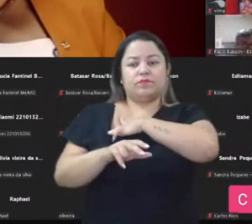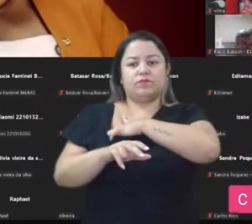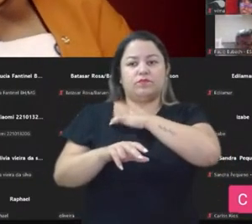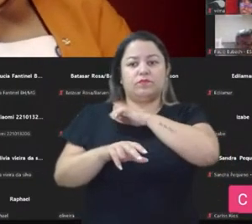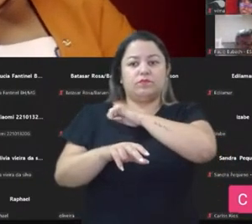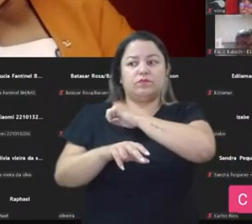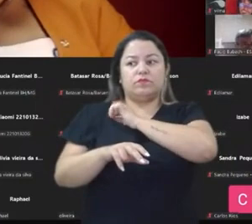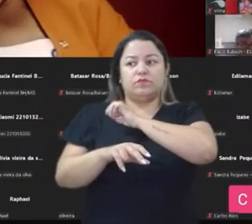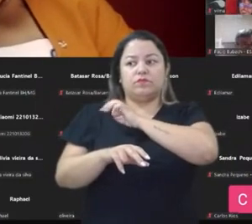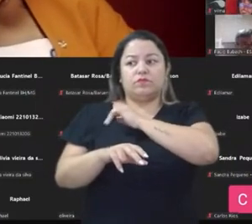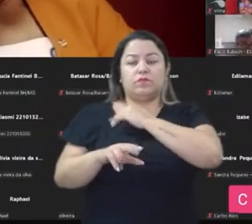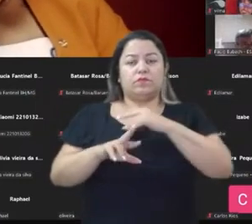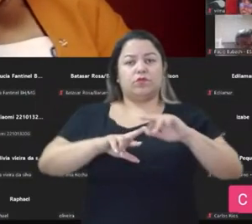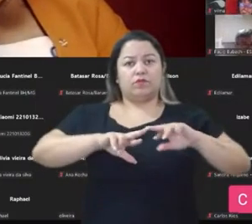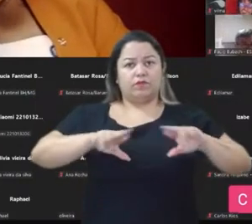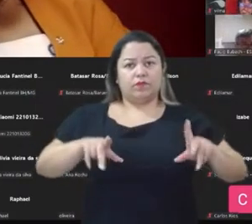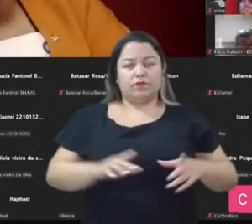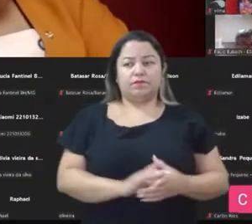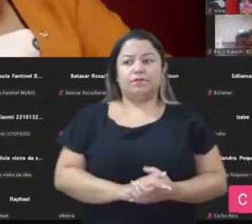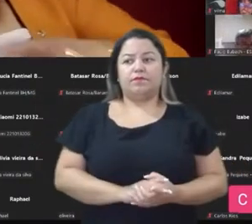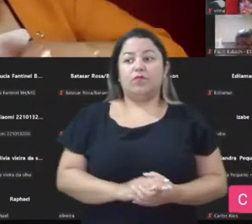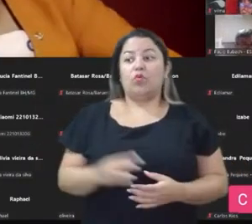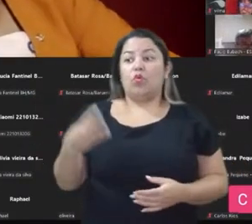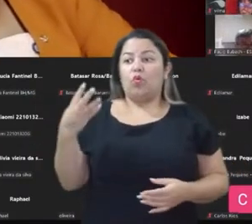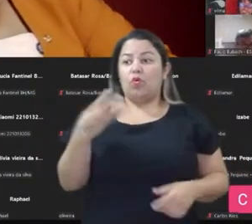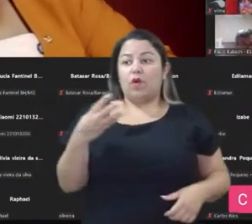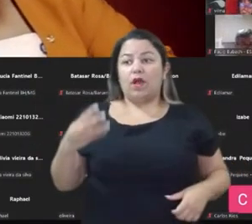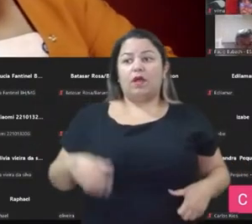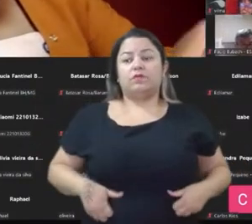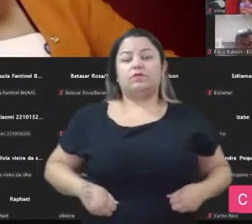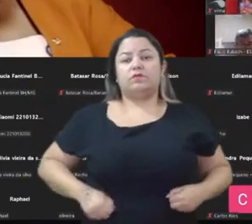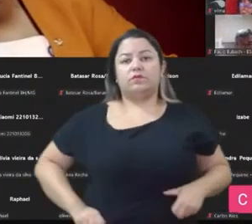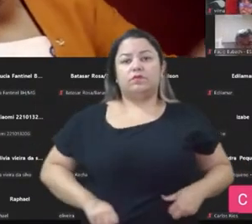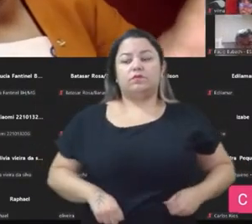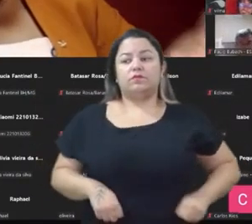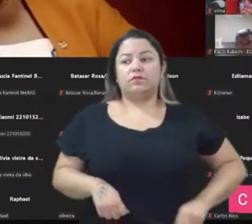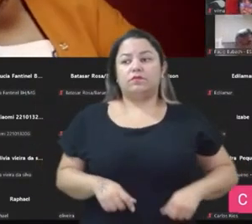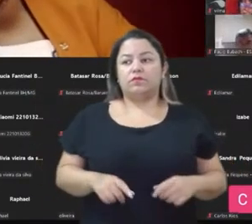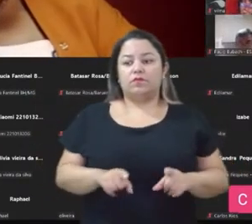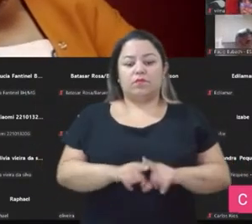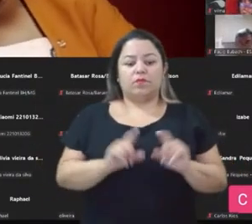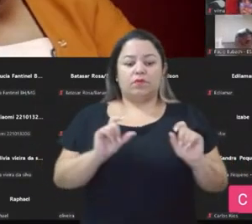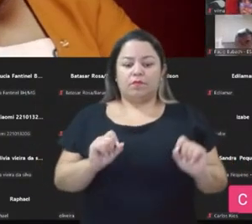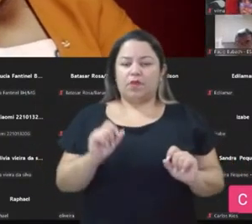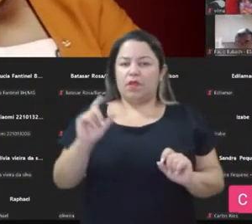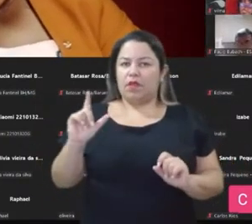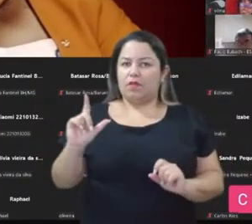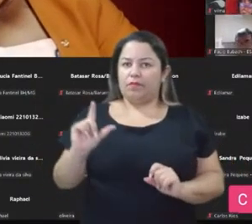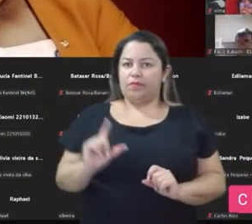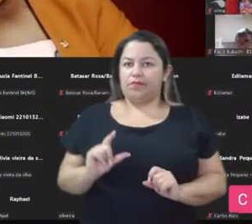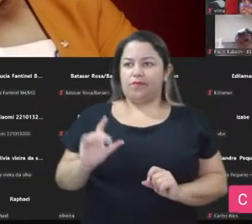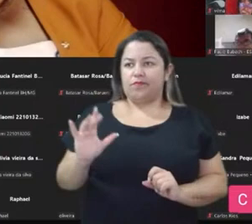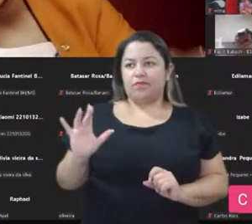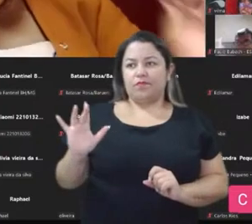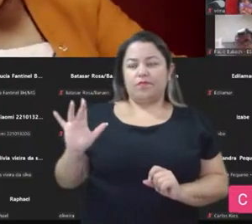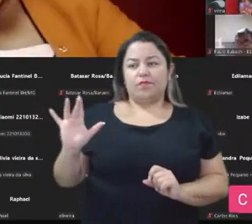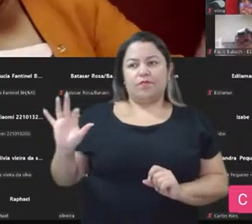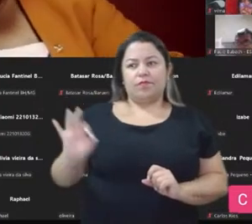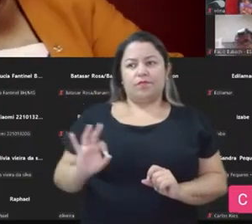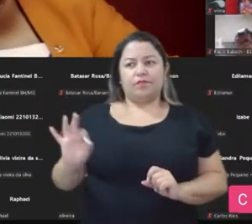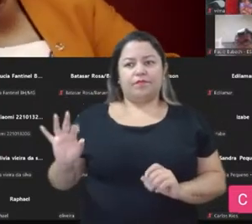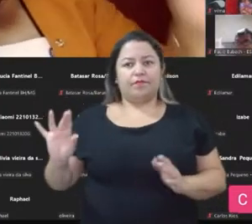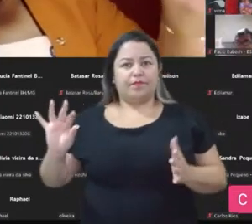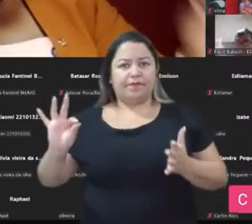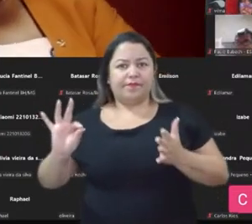de formas diferentes. Quarto, quando atribui também aos opositores e às minorias o papel de inimigos, o